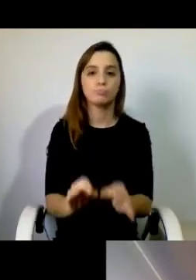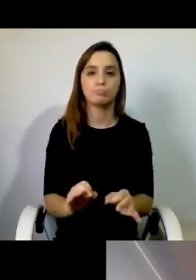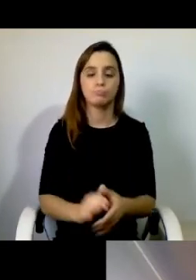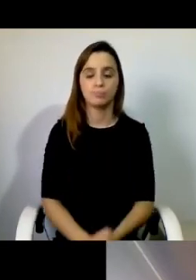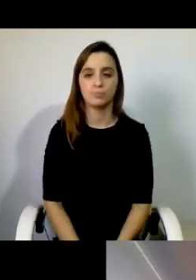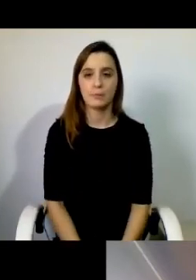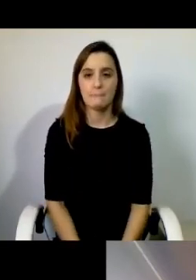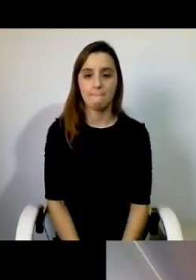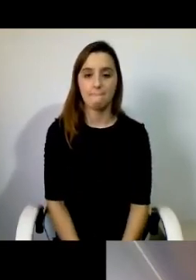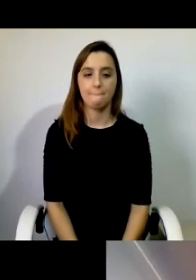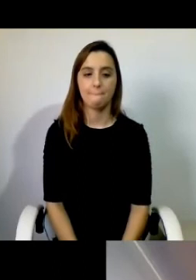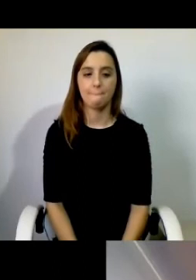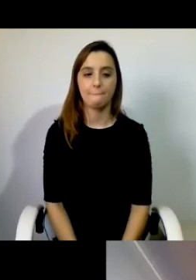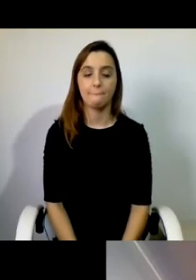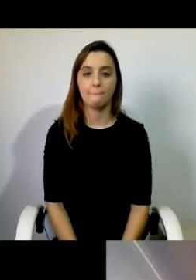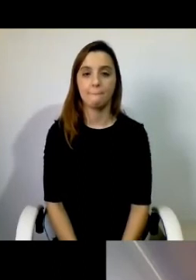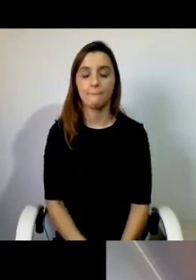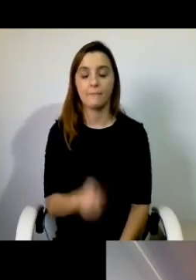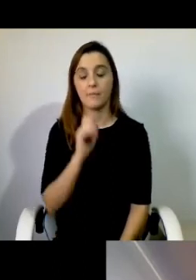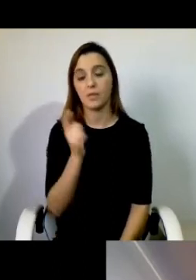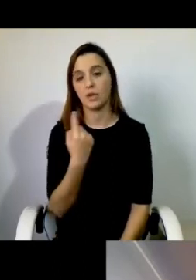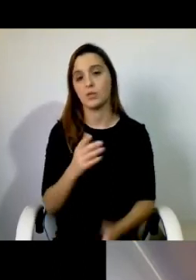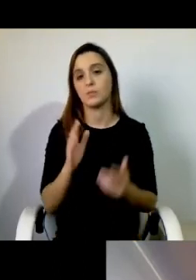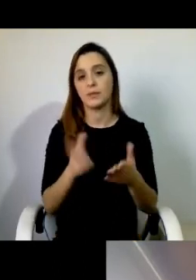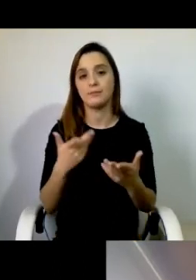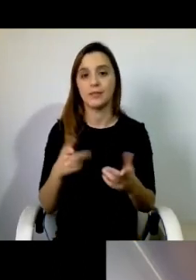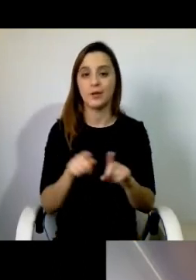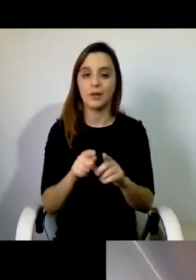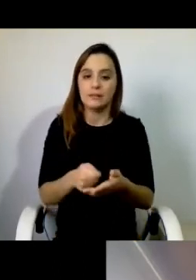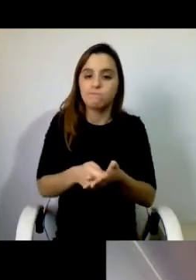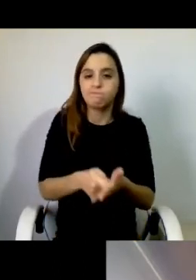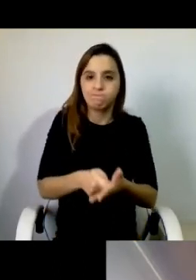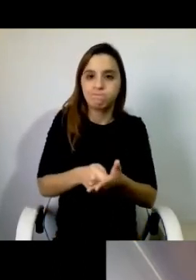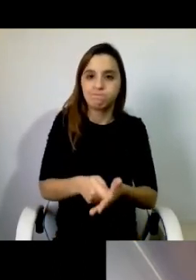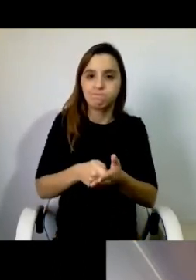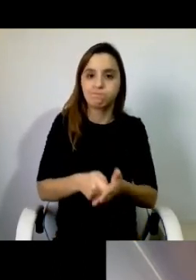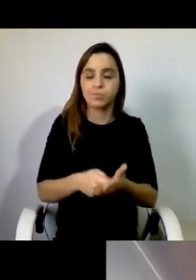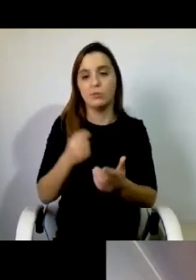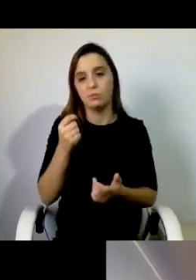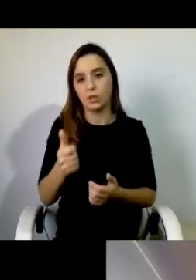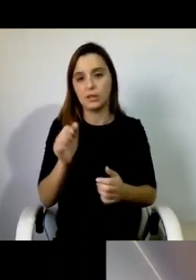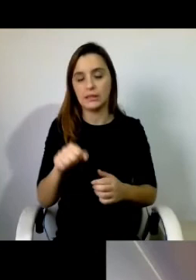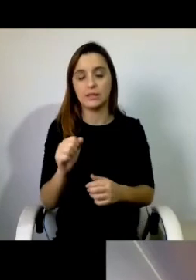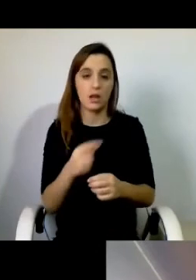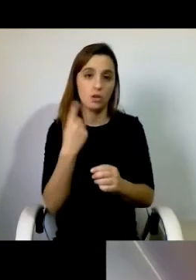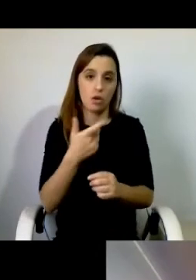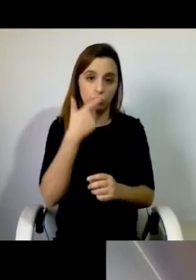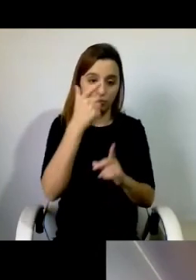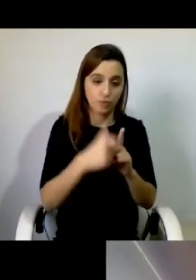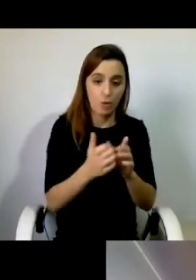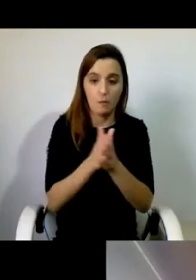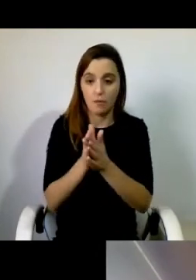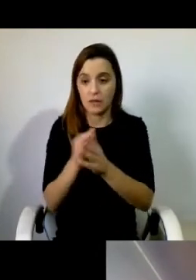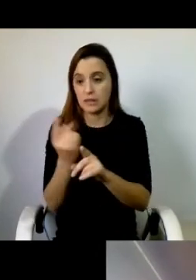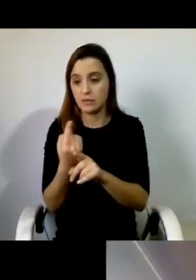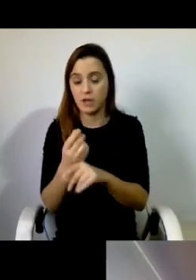de, talvez, pressionar um bocadinho, faz parte nós, beneficiários, nós, entidades,